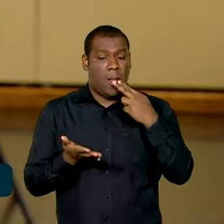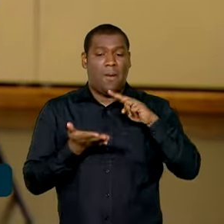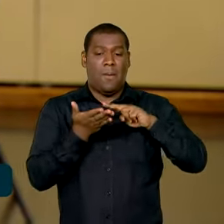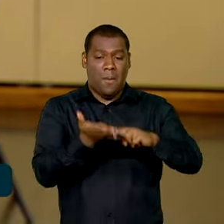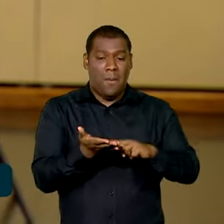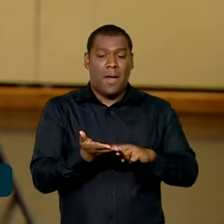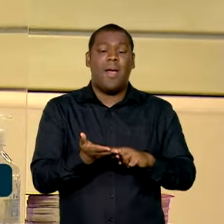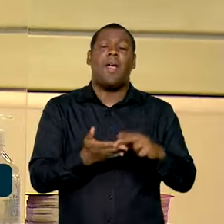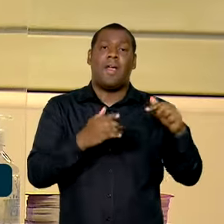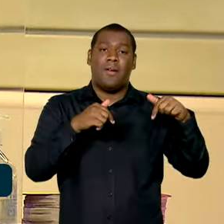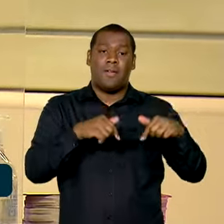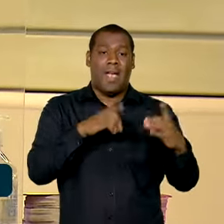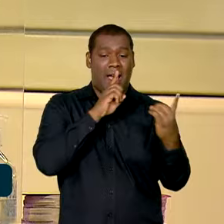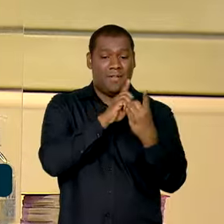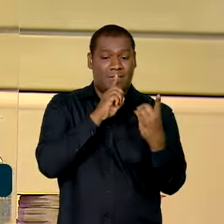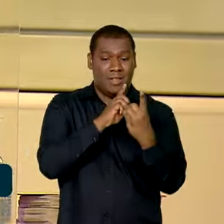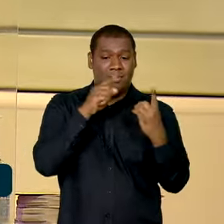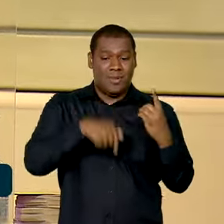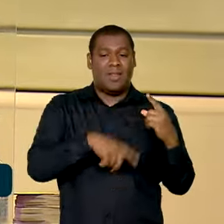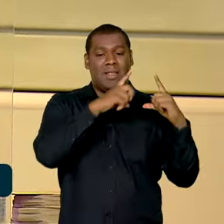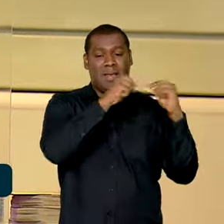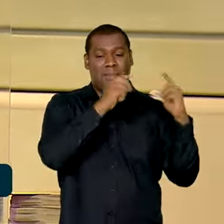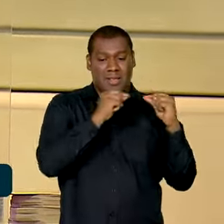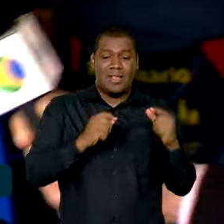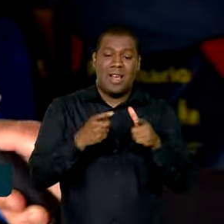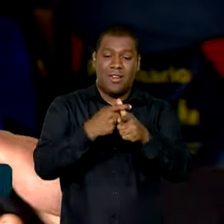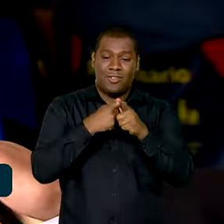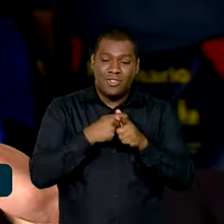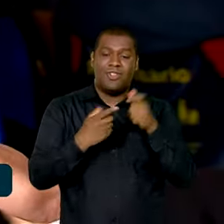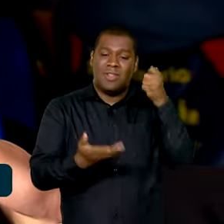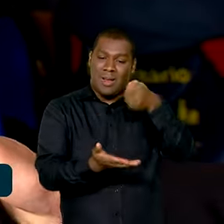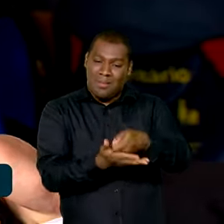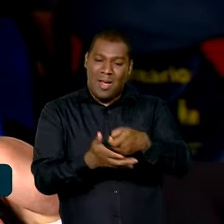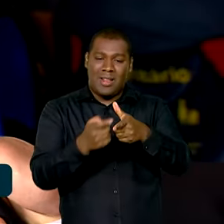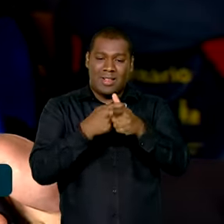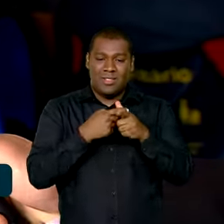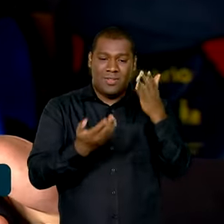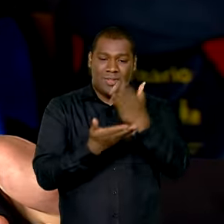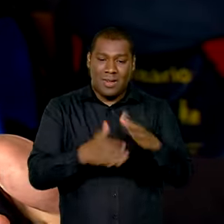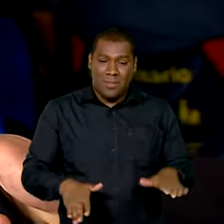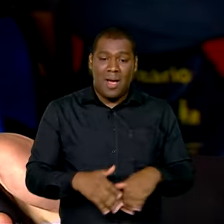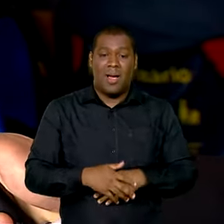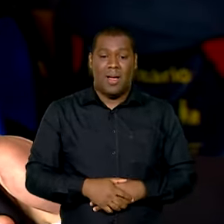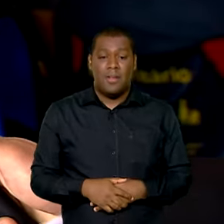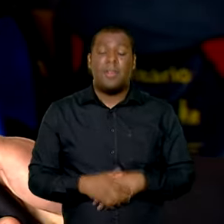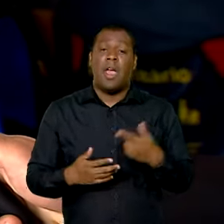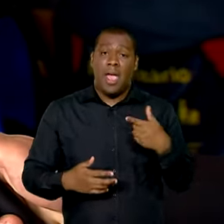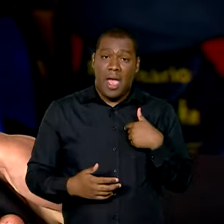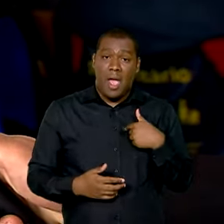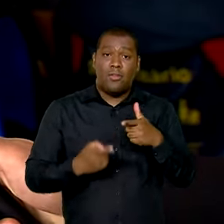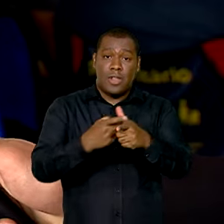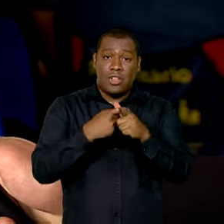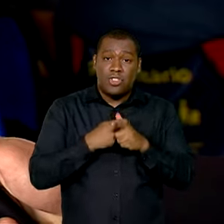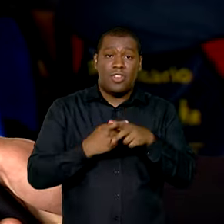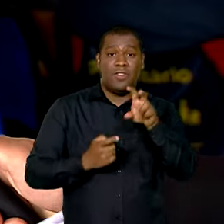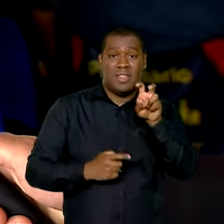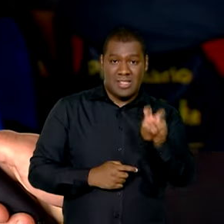Correios em Brasília para renegociar as dívidas. Eu negociei cinco empresas, Banco do Brasil,